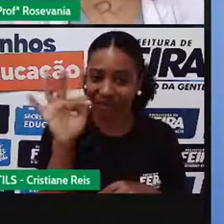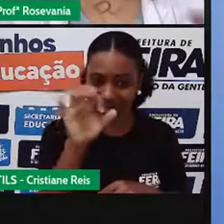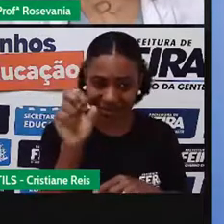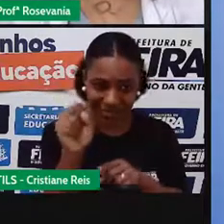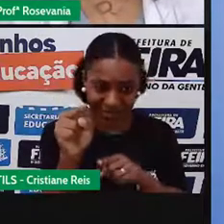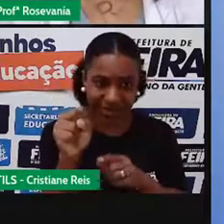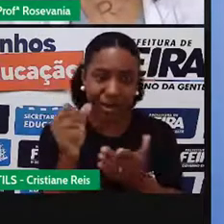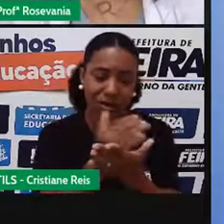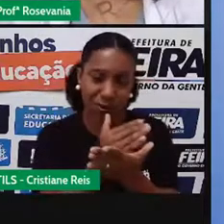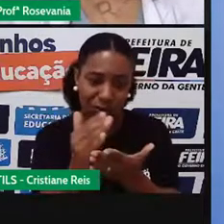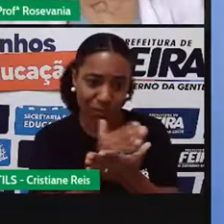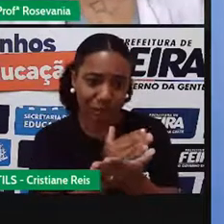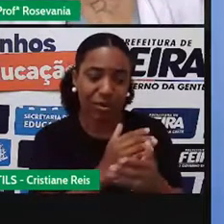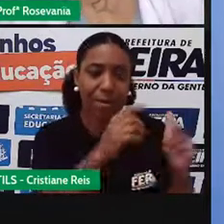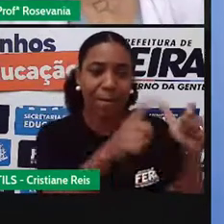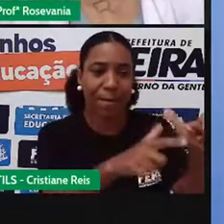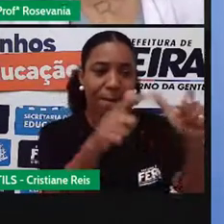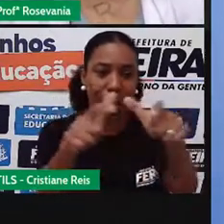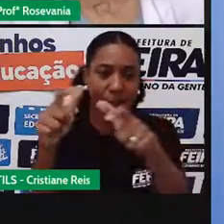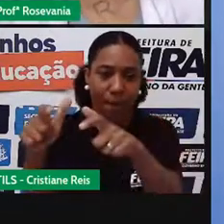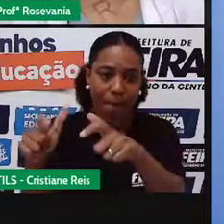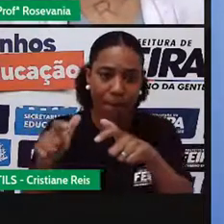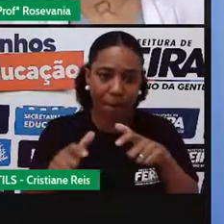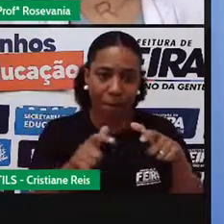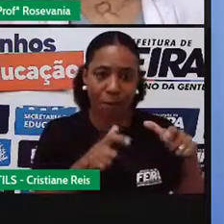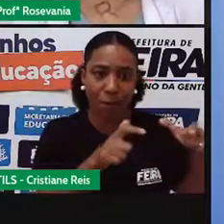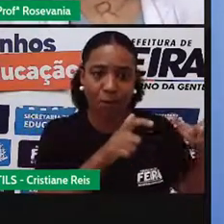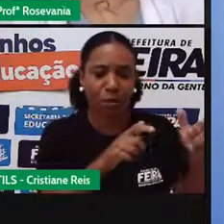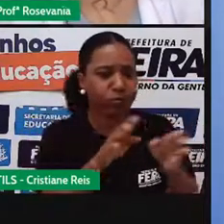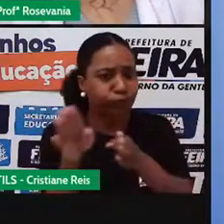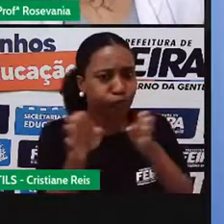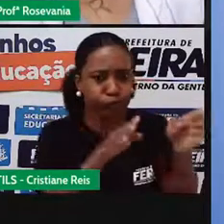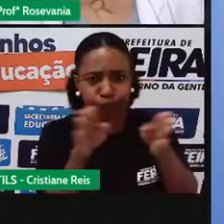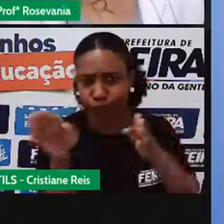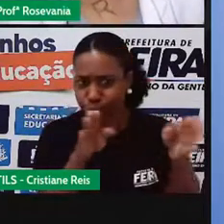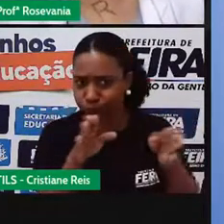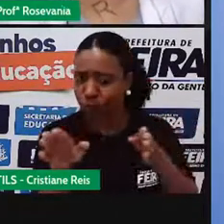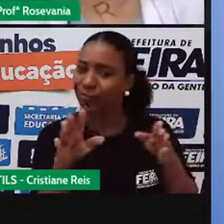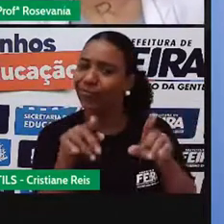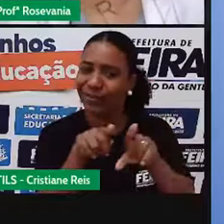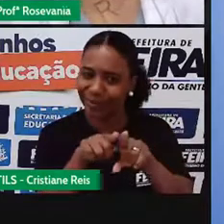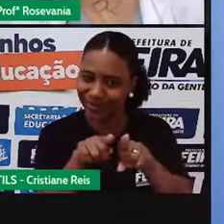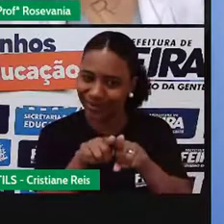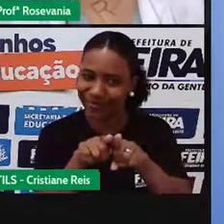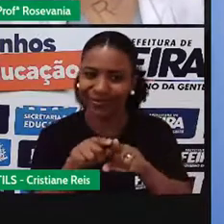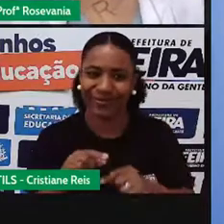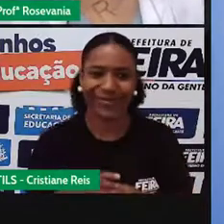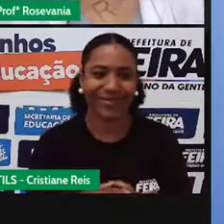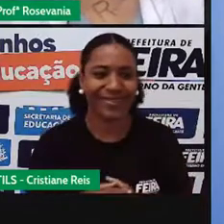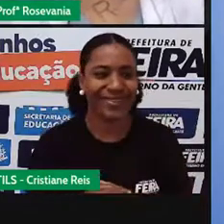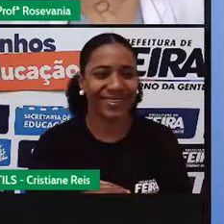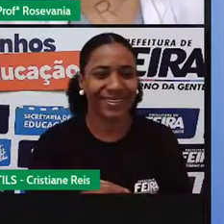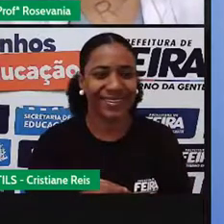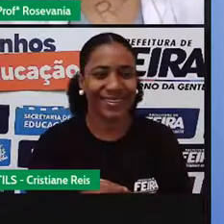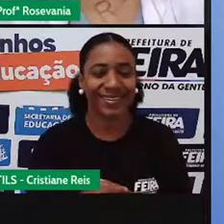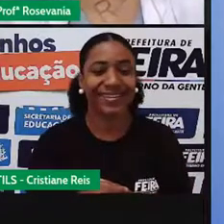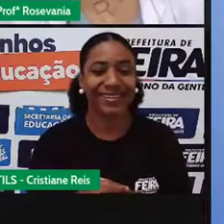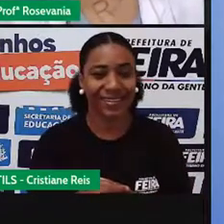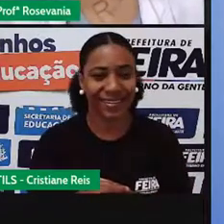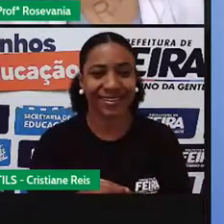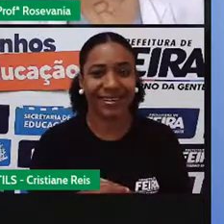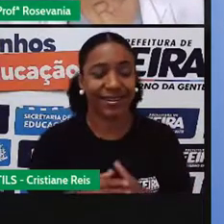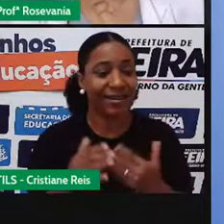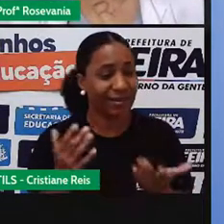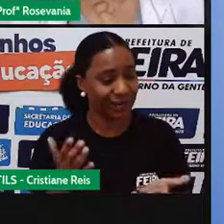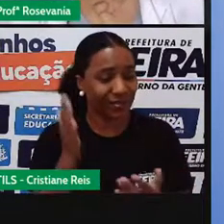cada bairro aqui tem uma saída, a gente pode chegar em outra localidade. Agora que a gente já sabe, né, o cantinho que nos cabe, né,